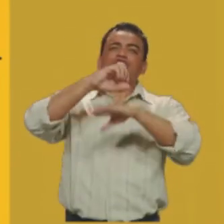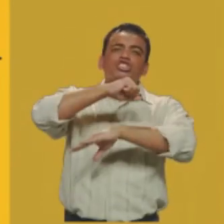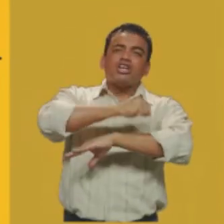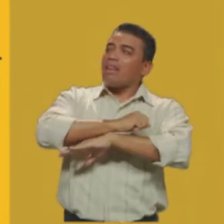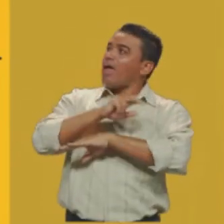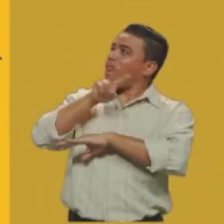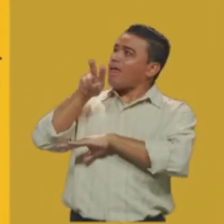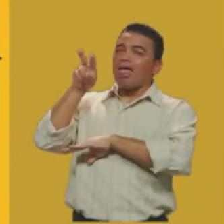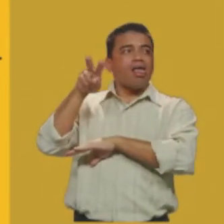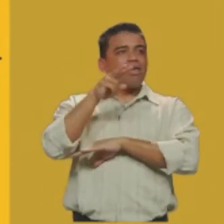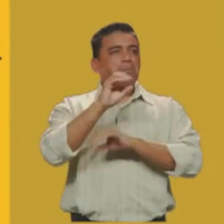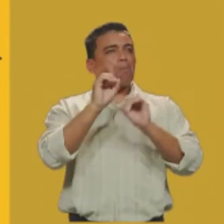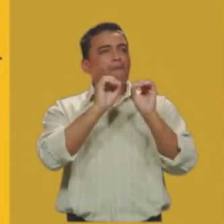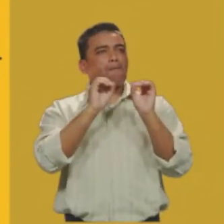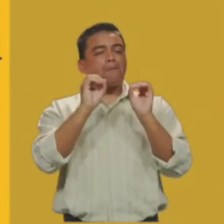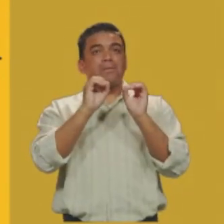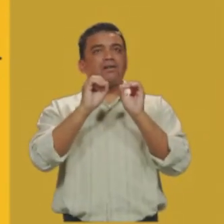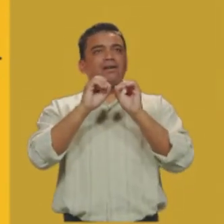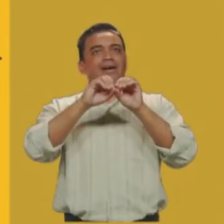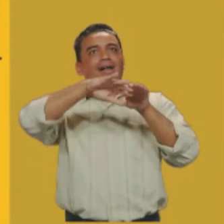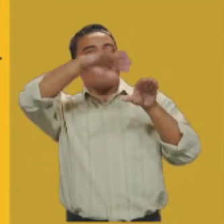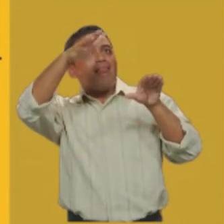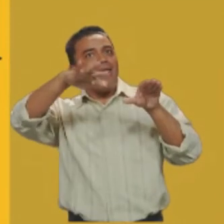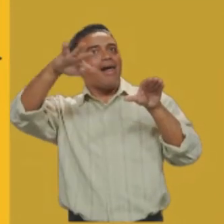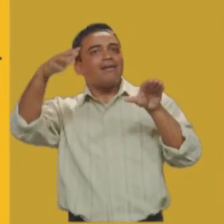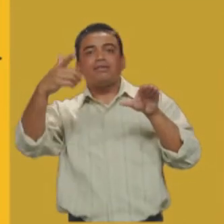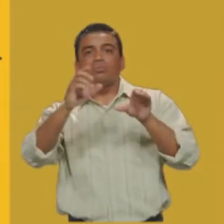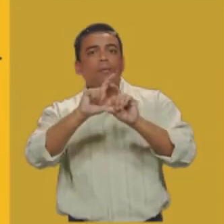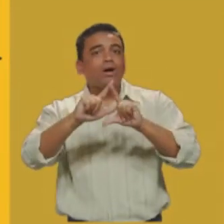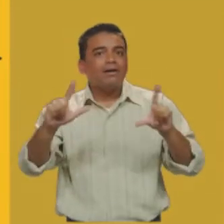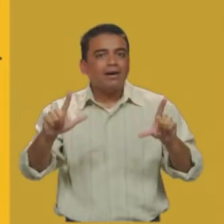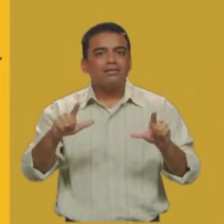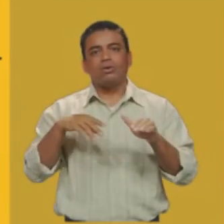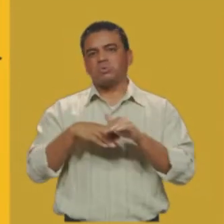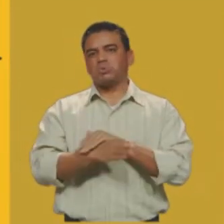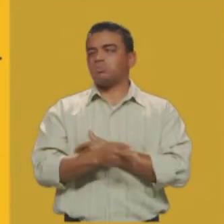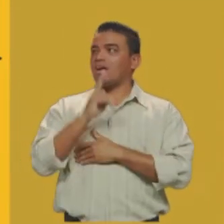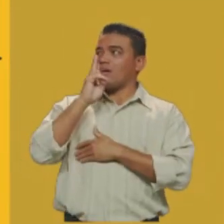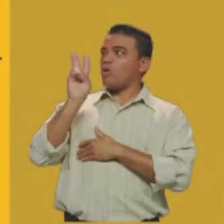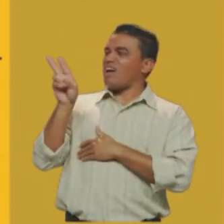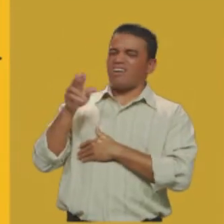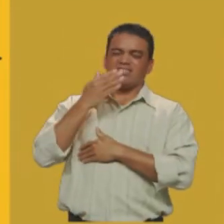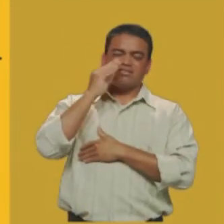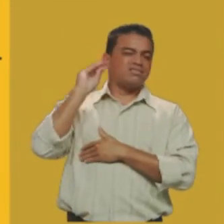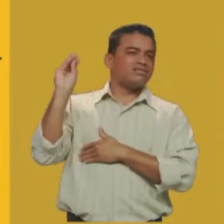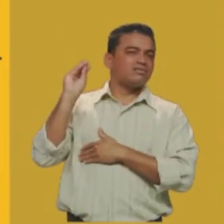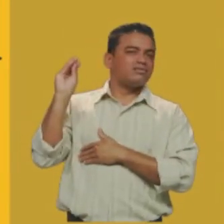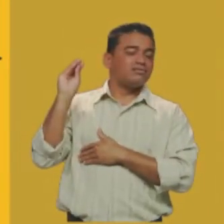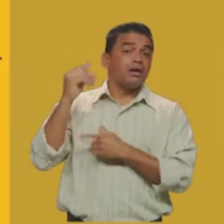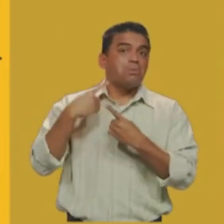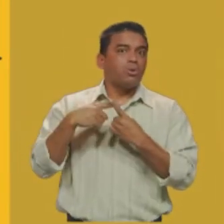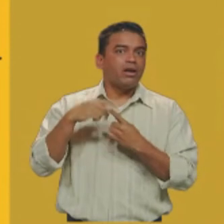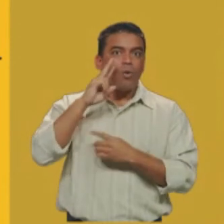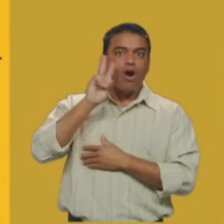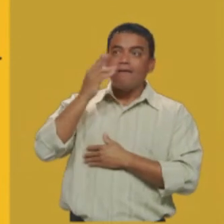redor. E porque não tem vista, logo se acostuma a não olhar para fora. E porque não